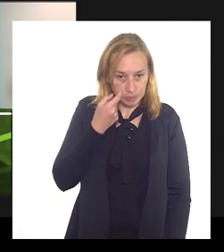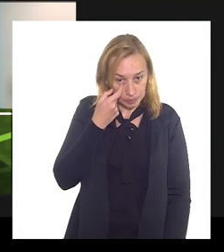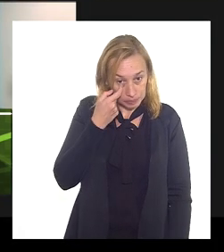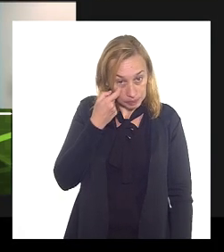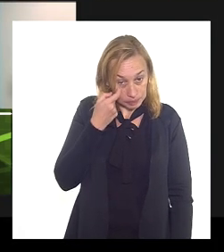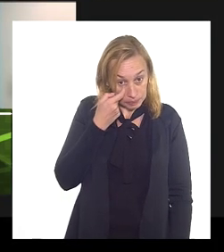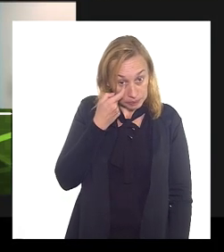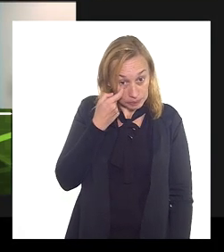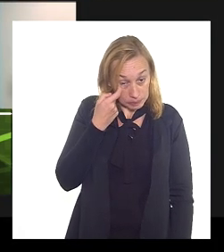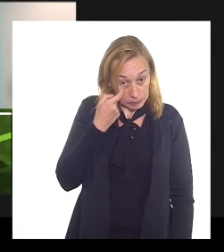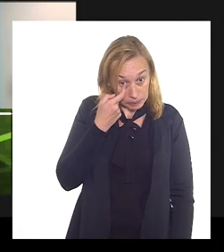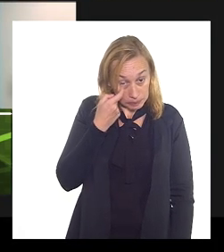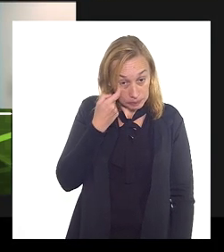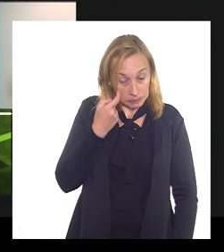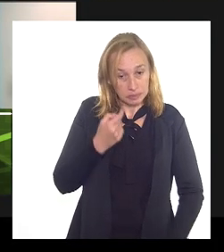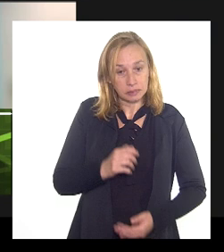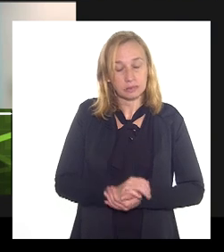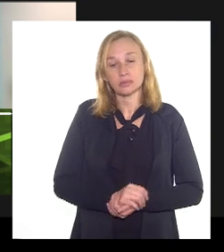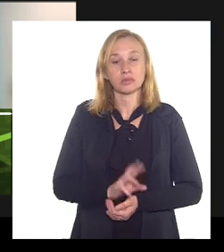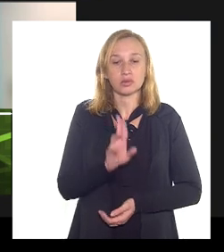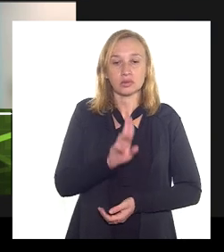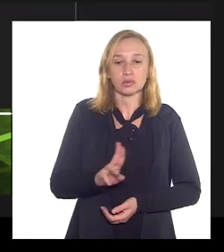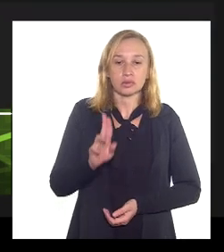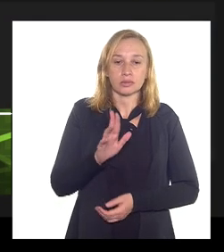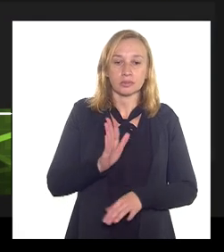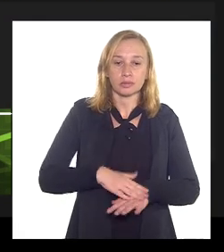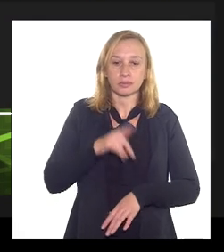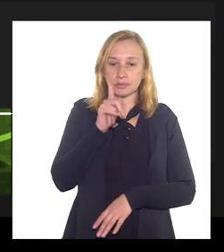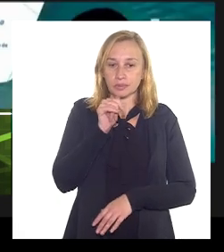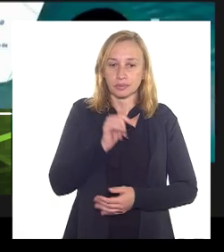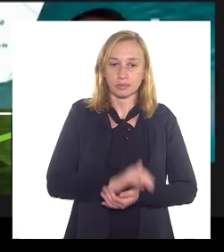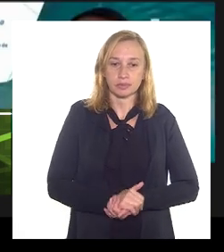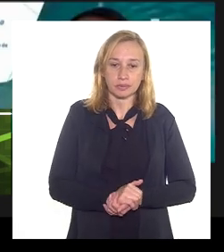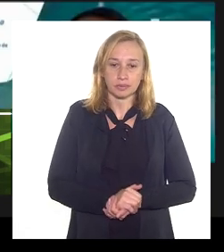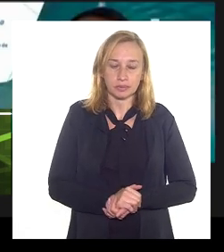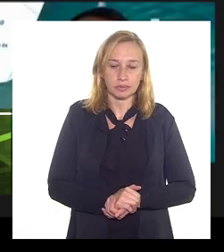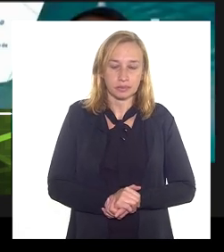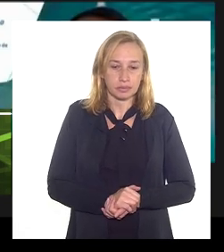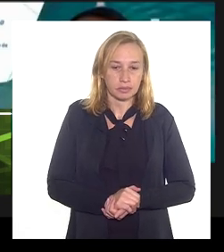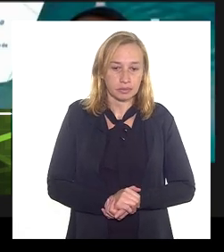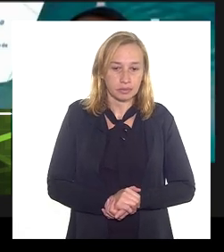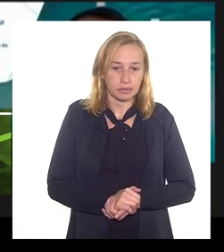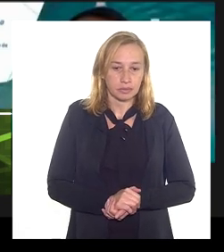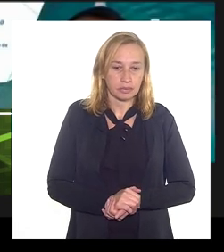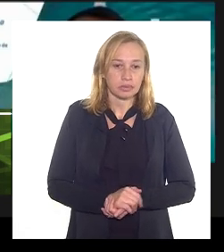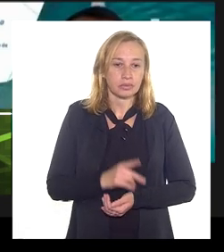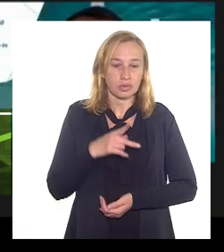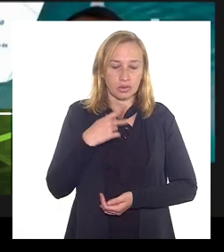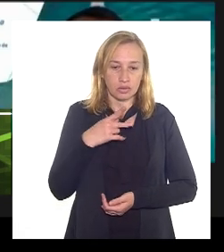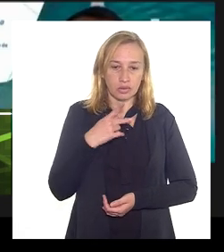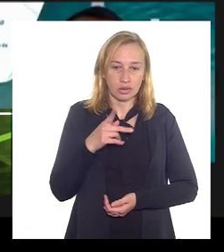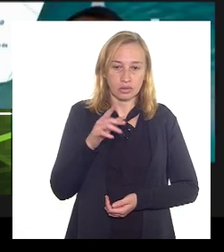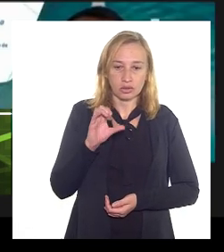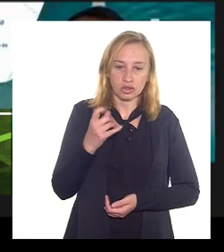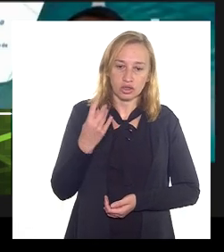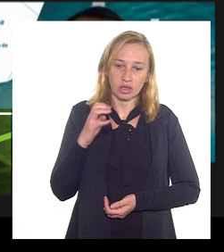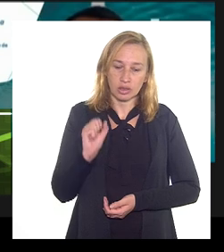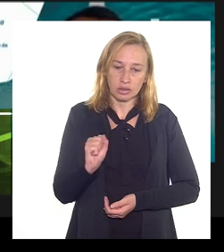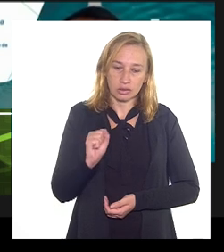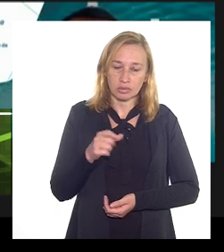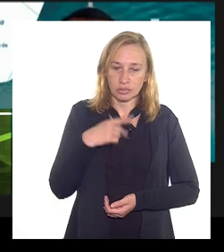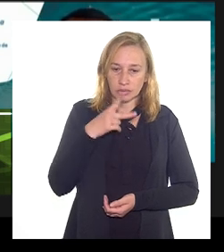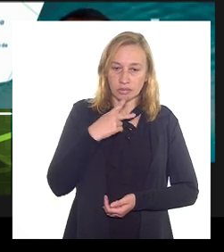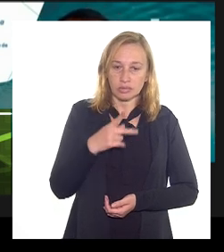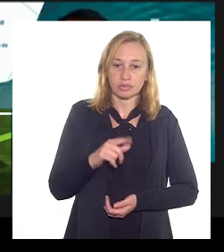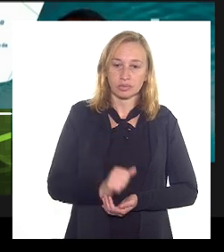eu vou eu vou passar para Thiago me complementar aqui mas a